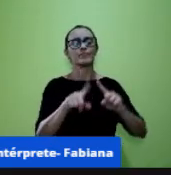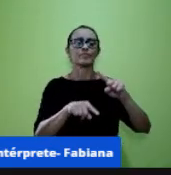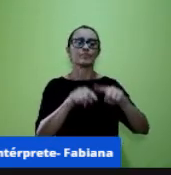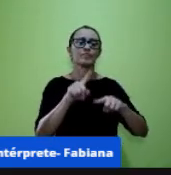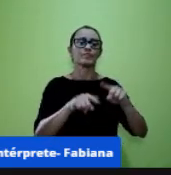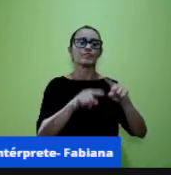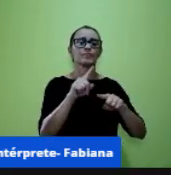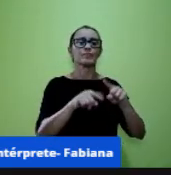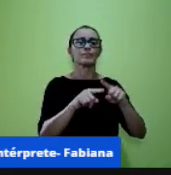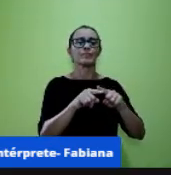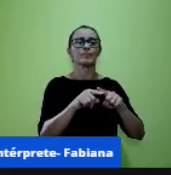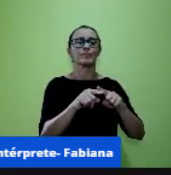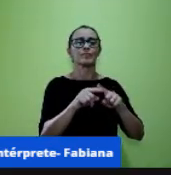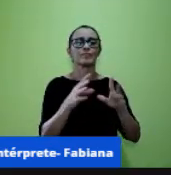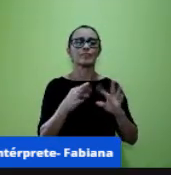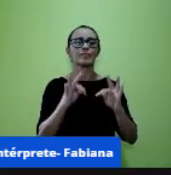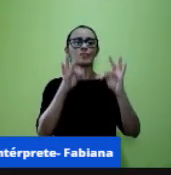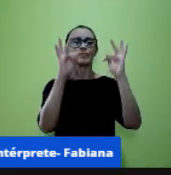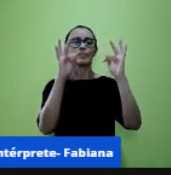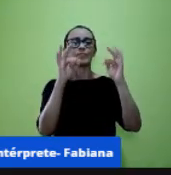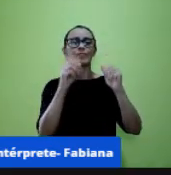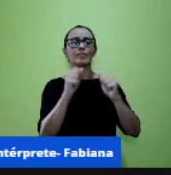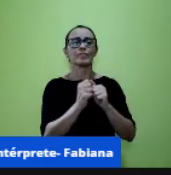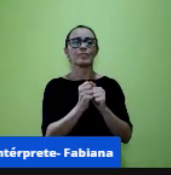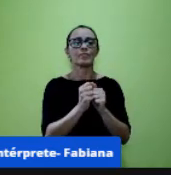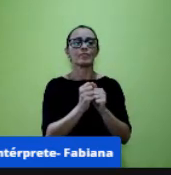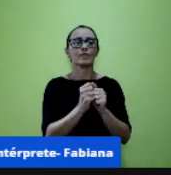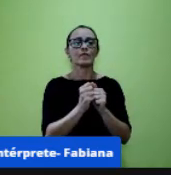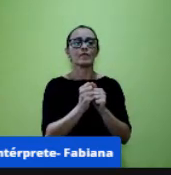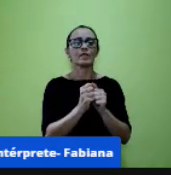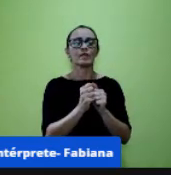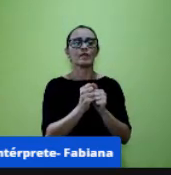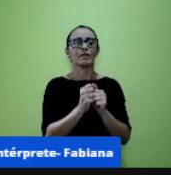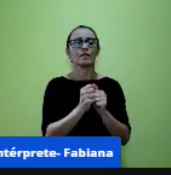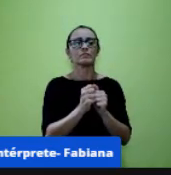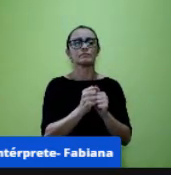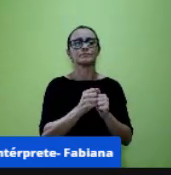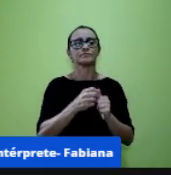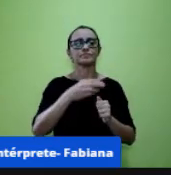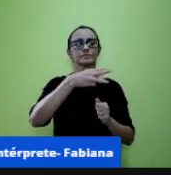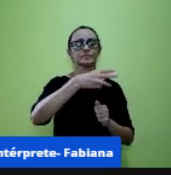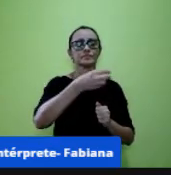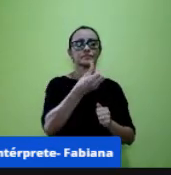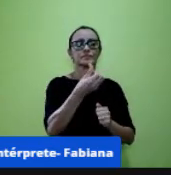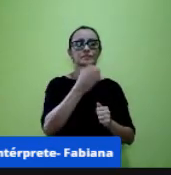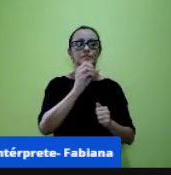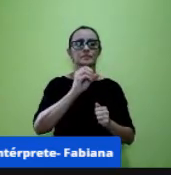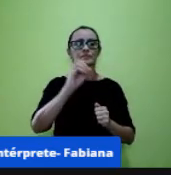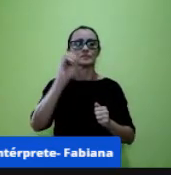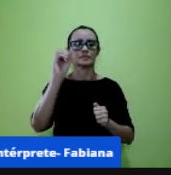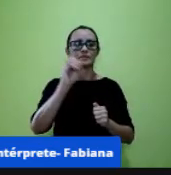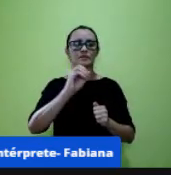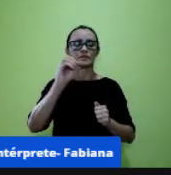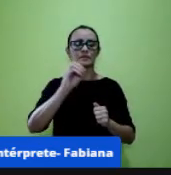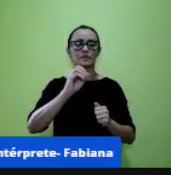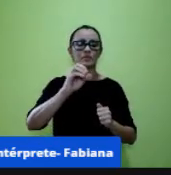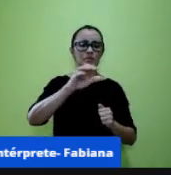proporcionar a compreensão da visão de um local em 360 graus e assim das